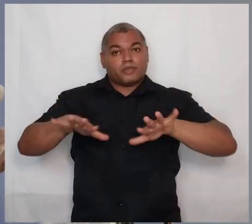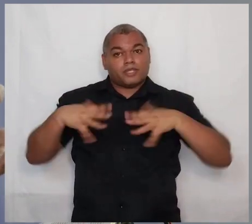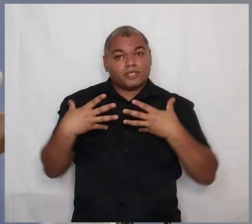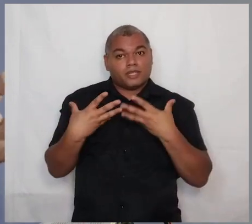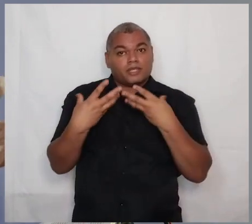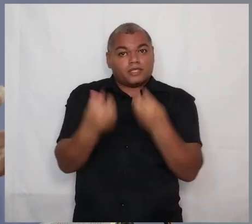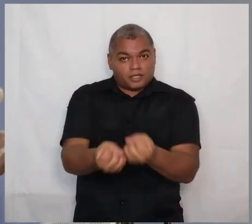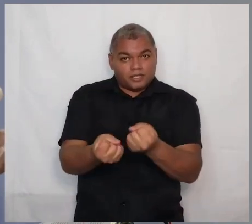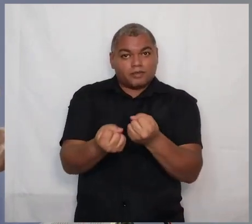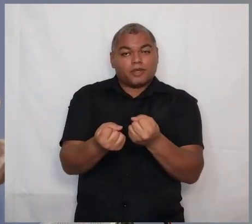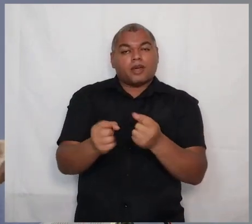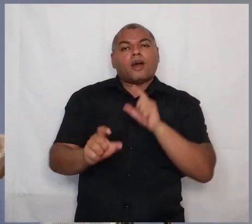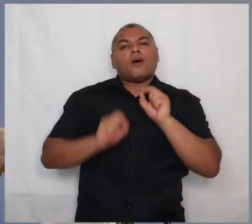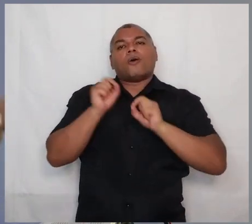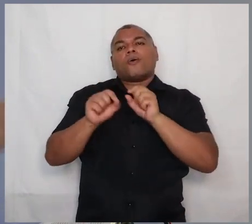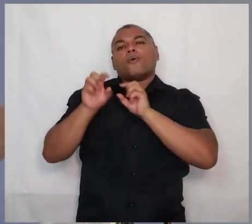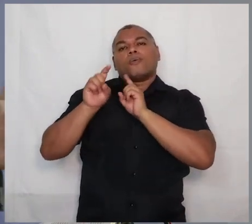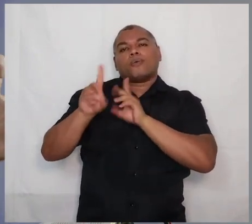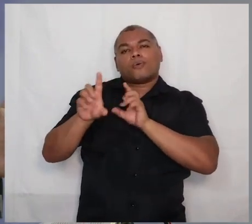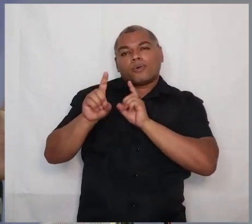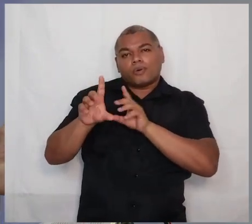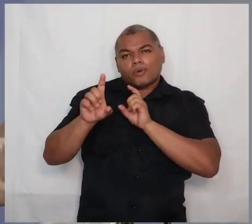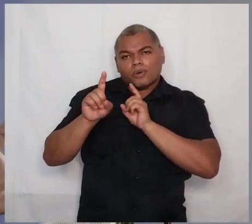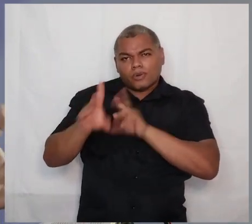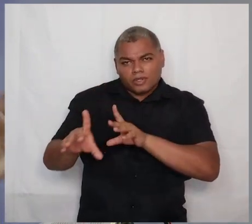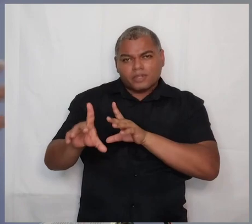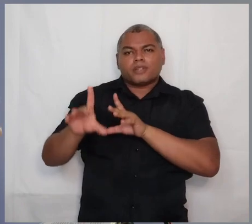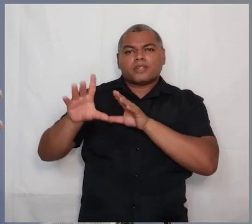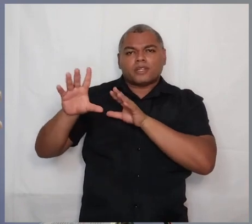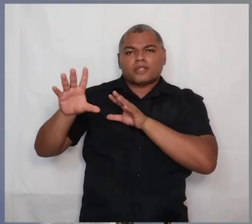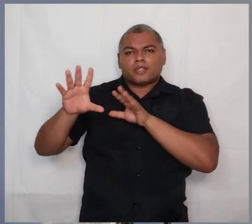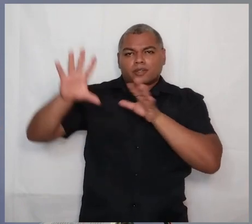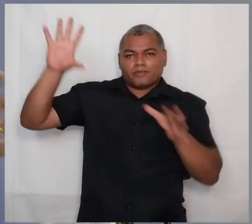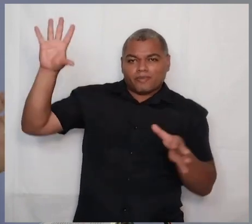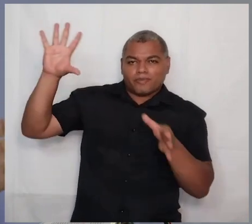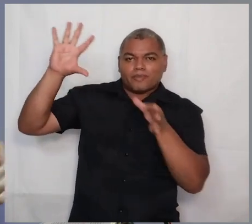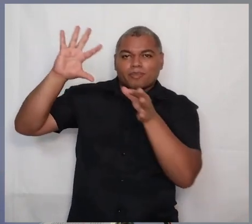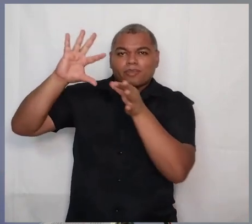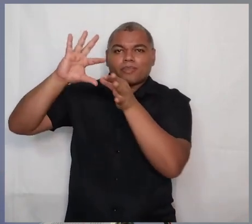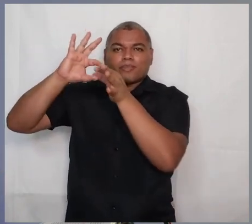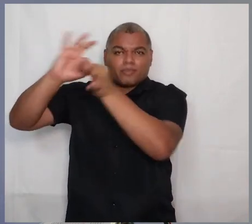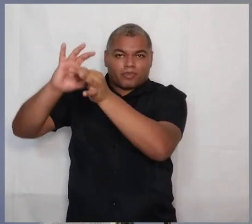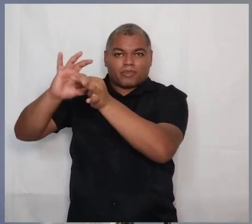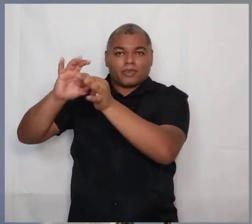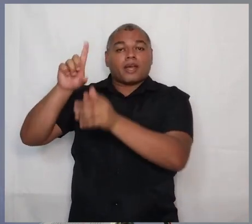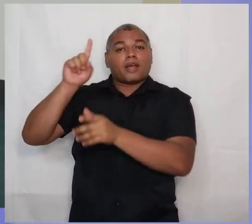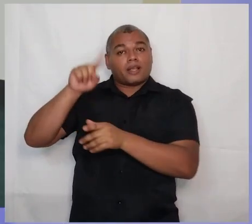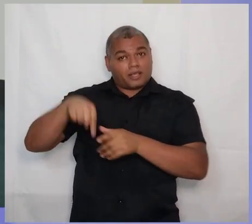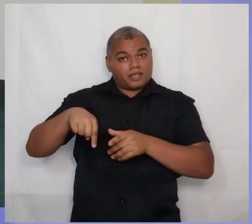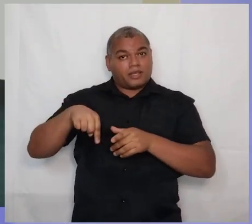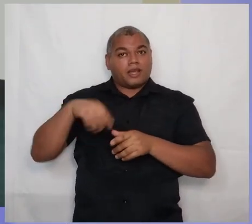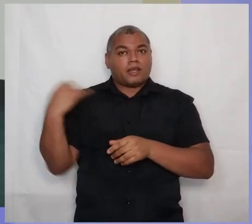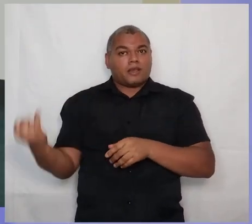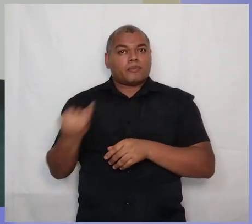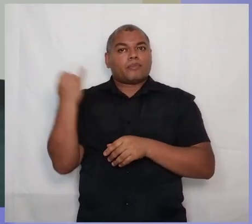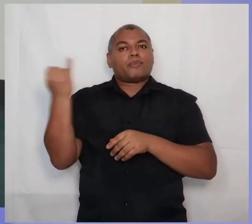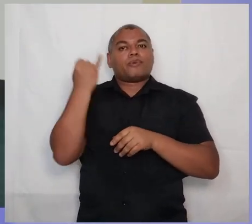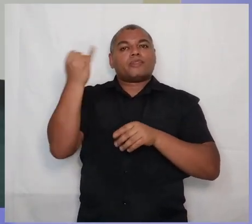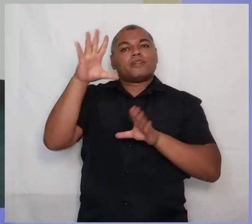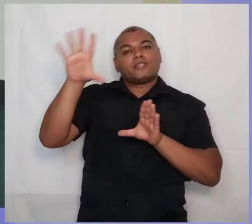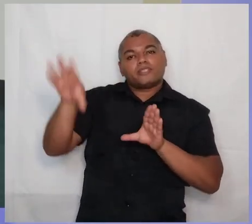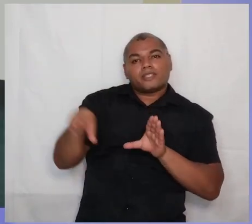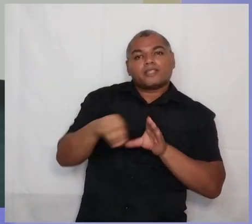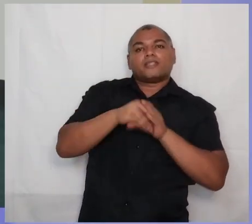da união mística com Cristo, da união com o Salvador, que é um tema bastante importante em Efésios. O segundo